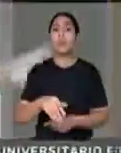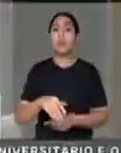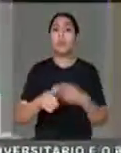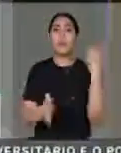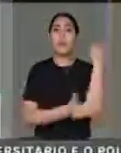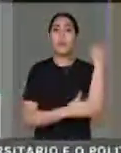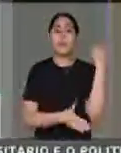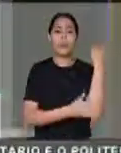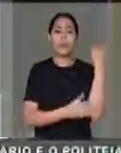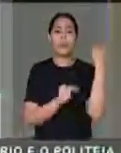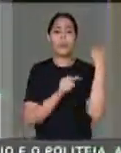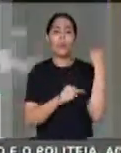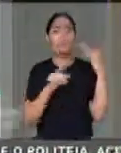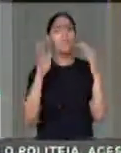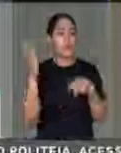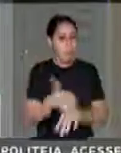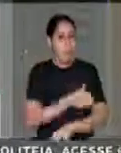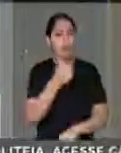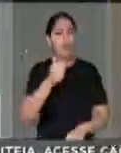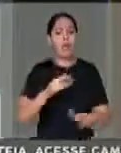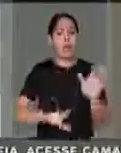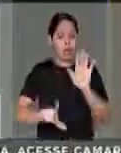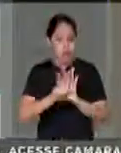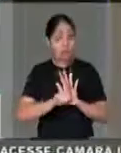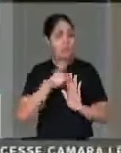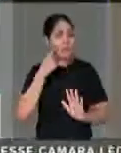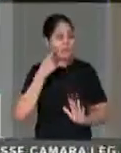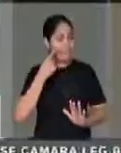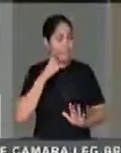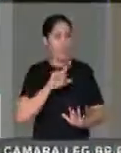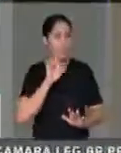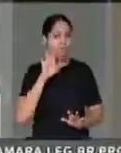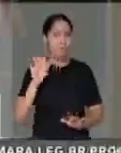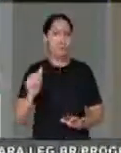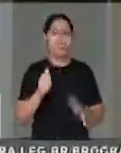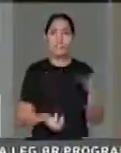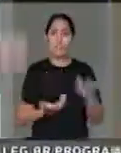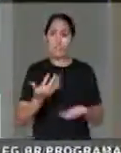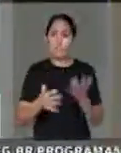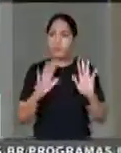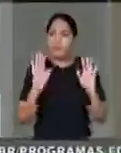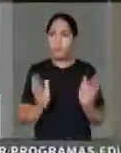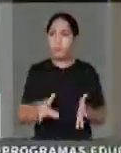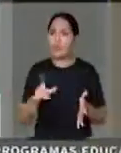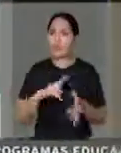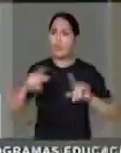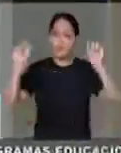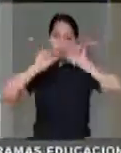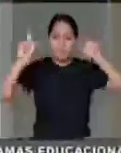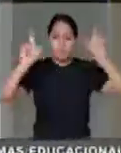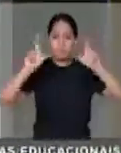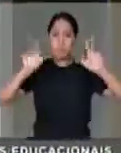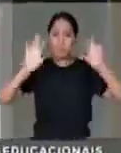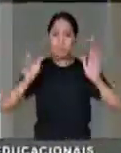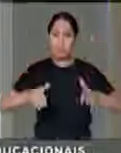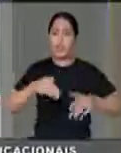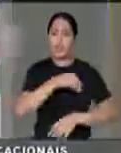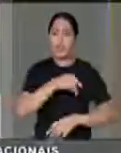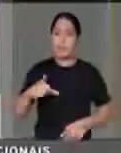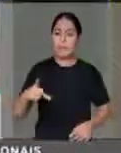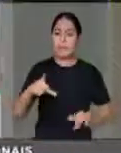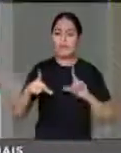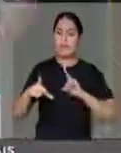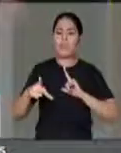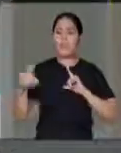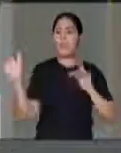com os madeireiros e dizer de fato, temos que melhorar essa legislação. Veja, o dia do fogo já alertado pelo Ministério Público e